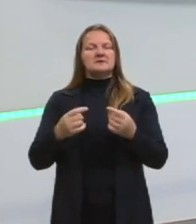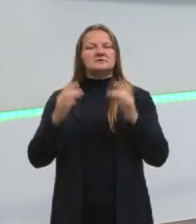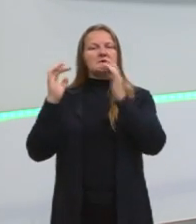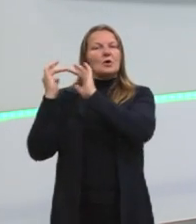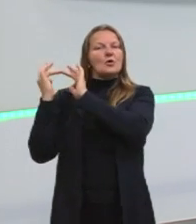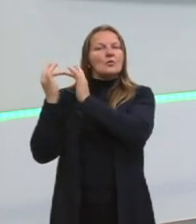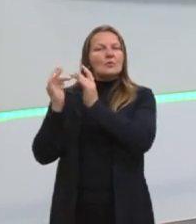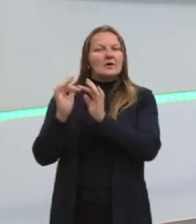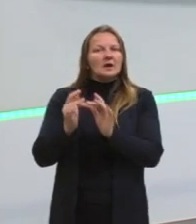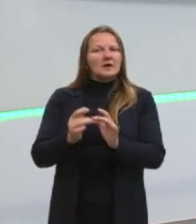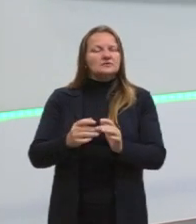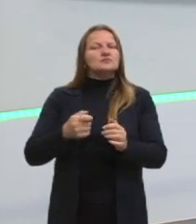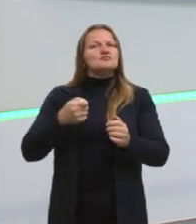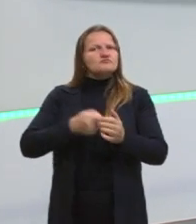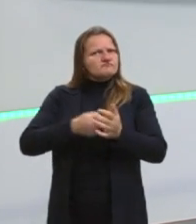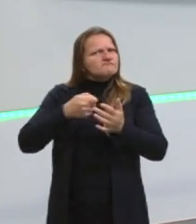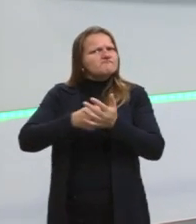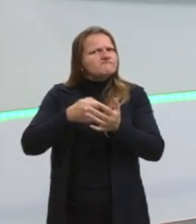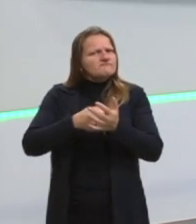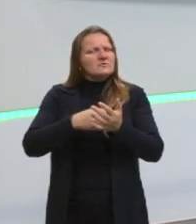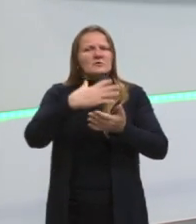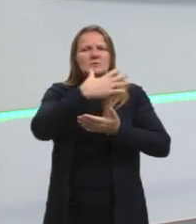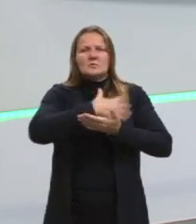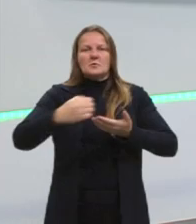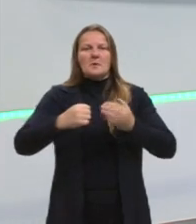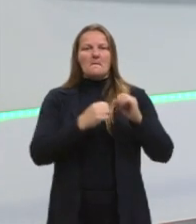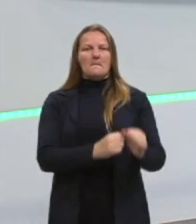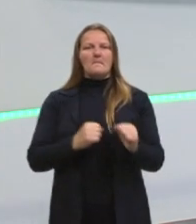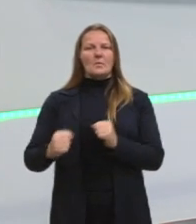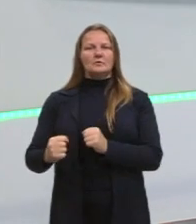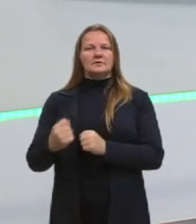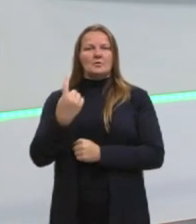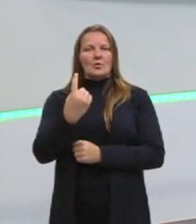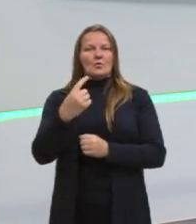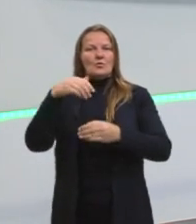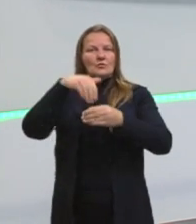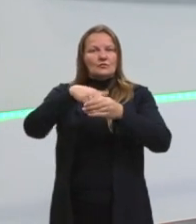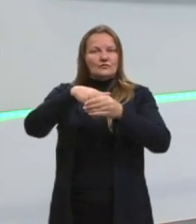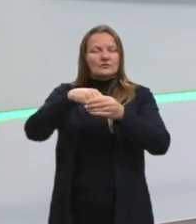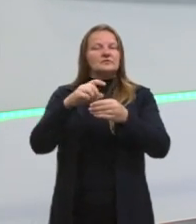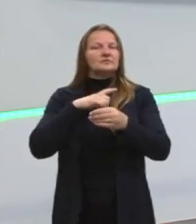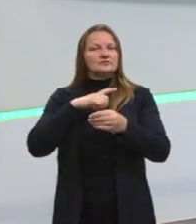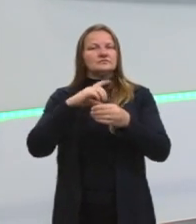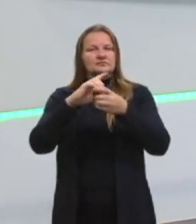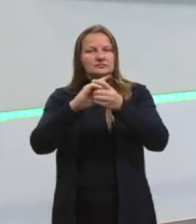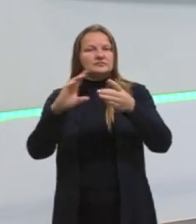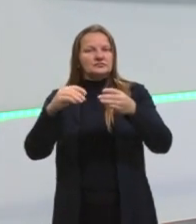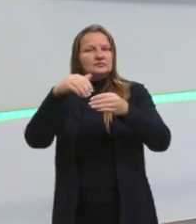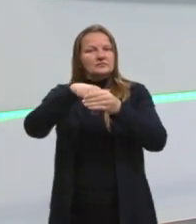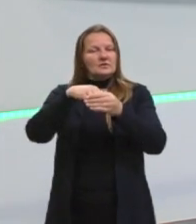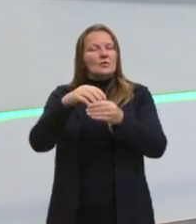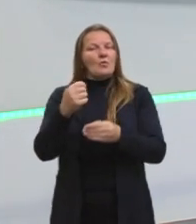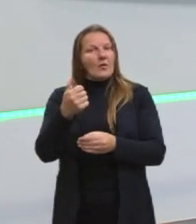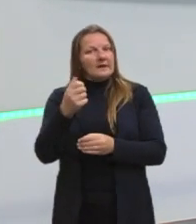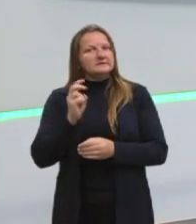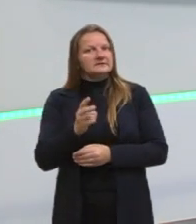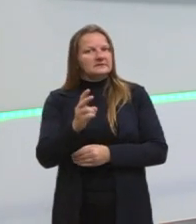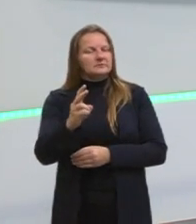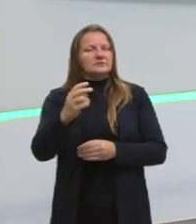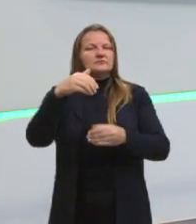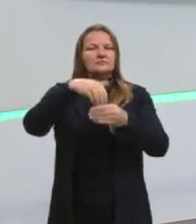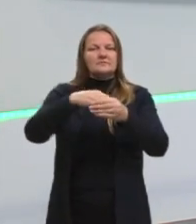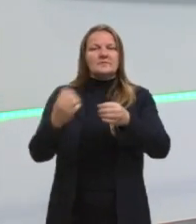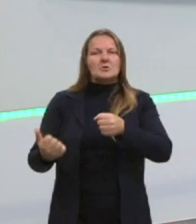geralmente usa força para tirar do poder um representante legítimo, geralmente eleito pelo povo, para